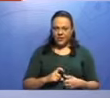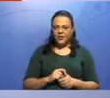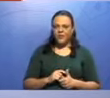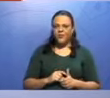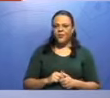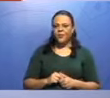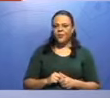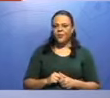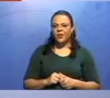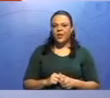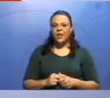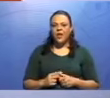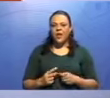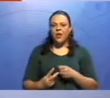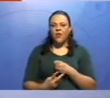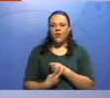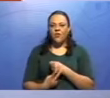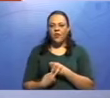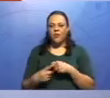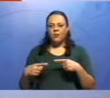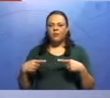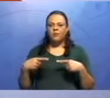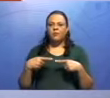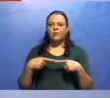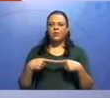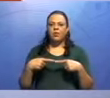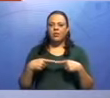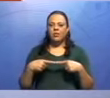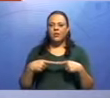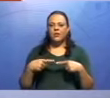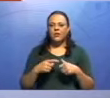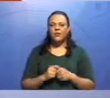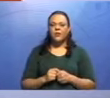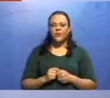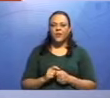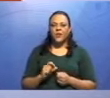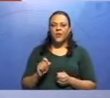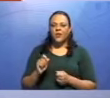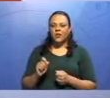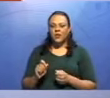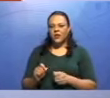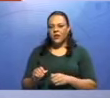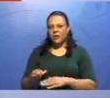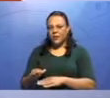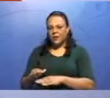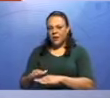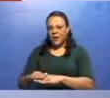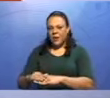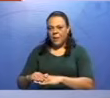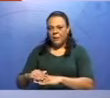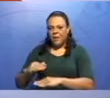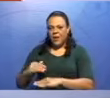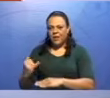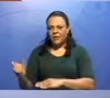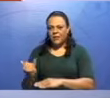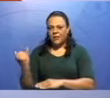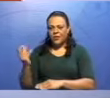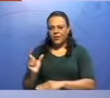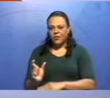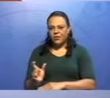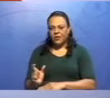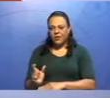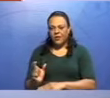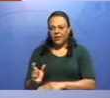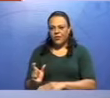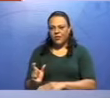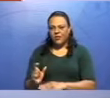chamamos esse verbo de verbo de ligação. O núcleo, então, como já falamos, é leitor, que é um substantivo, é um